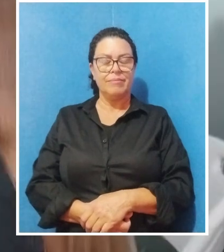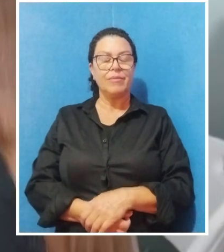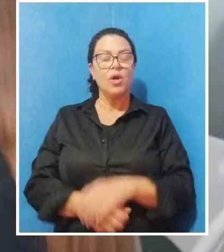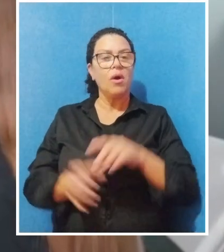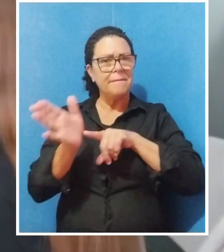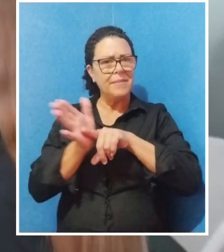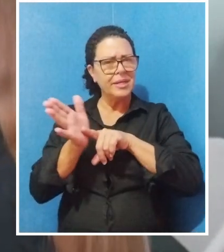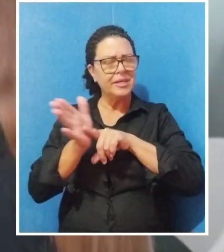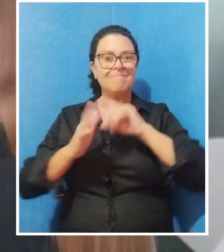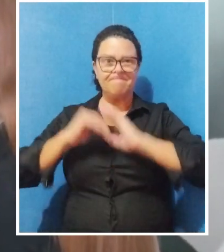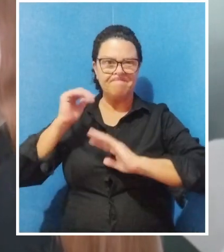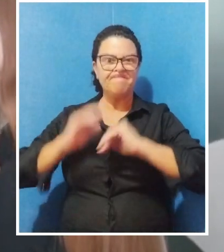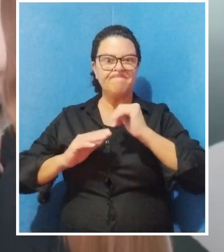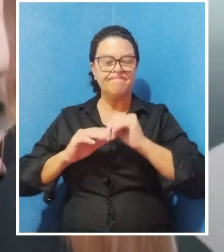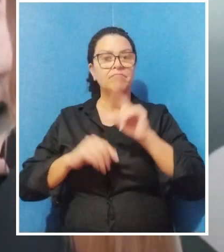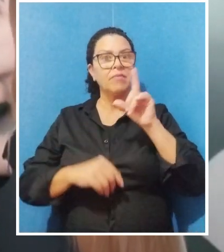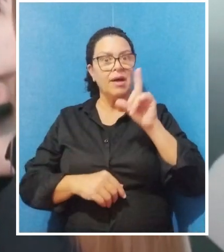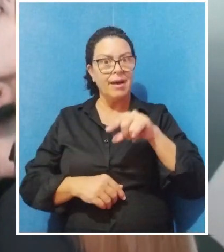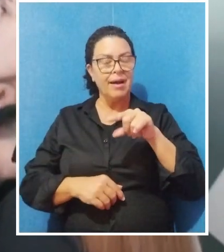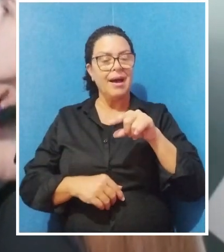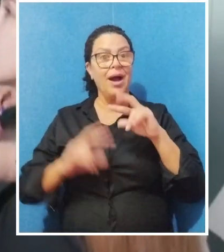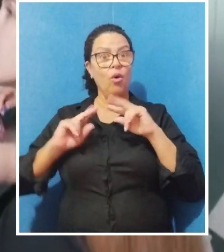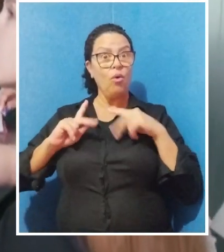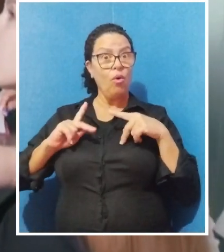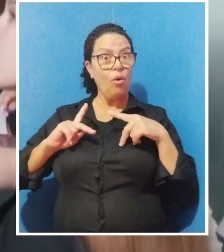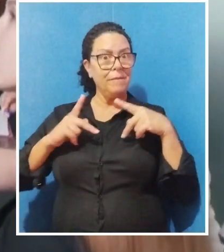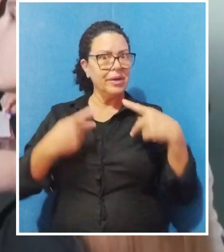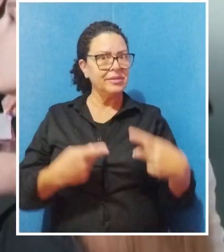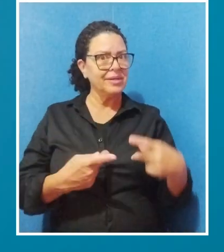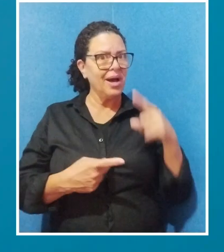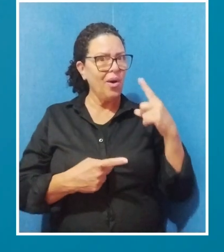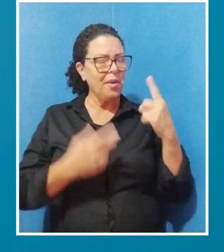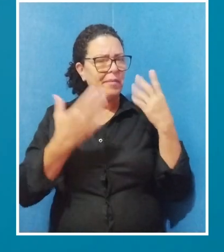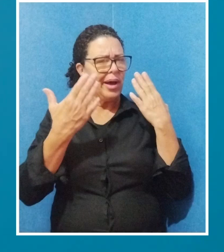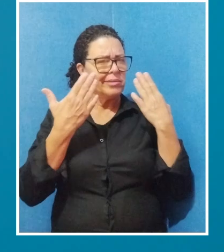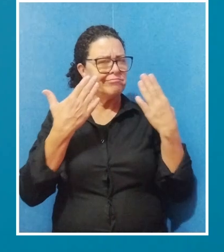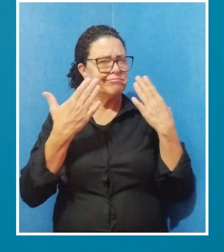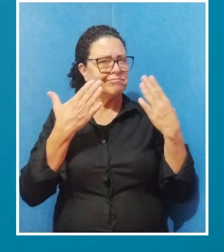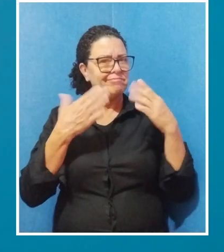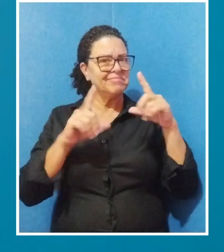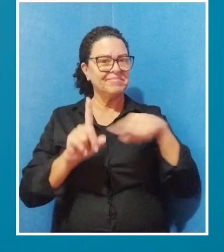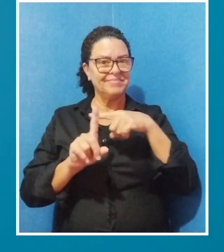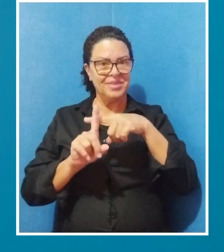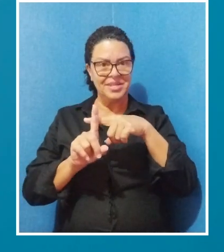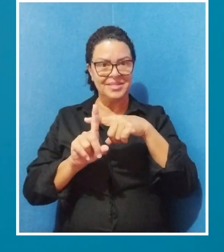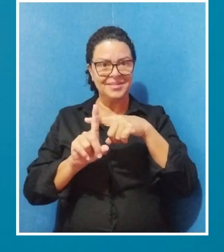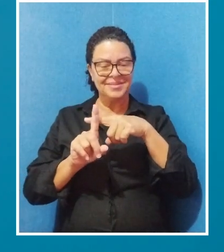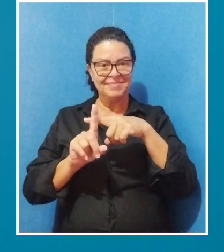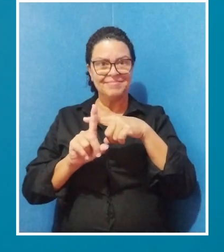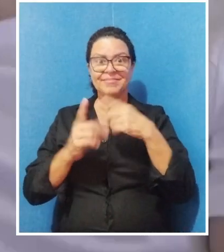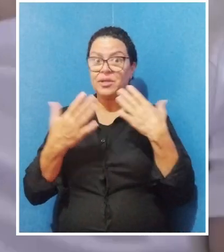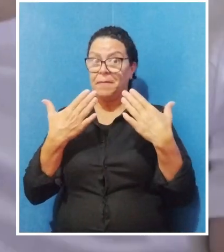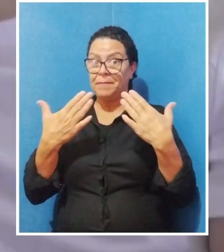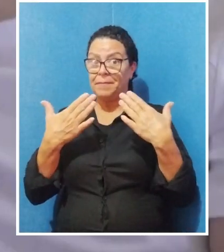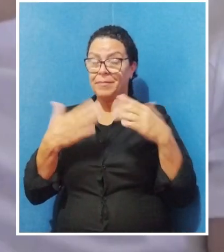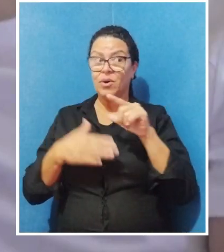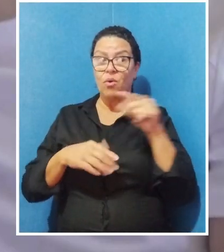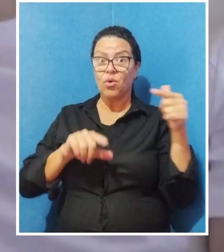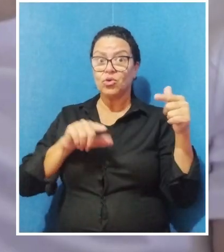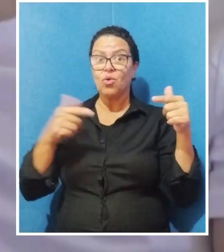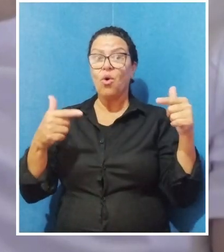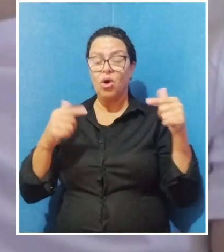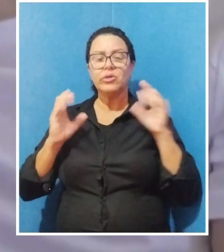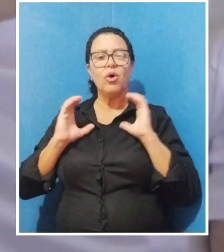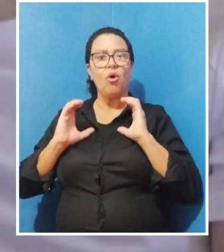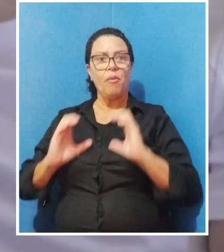Os pesquisadores consideram a humildade uma psicologia positiva. Em comparação com